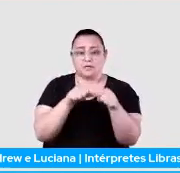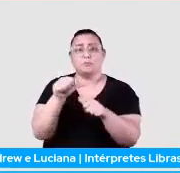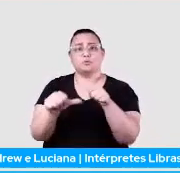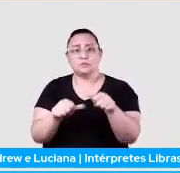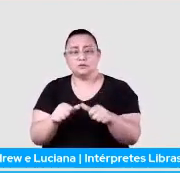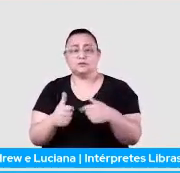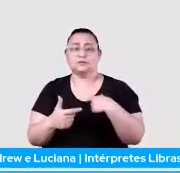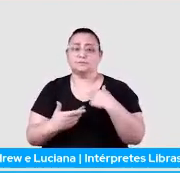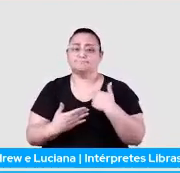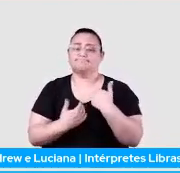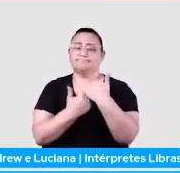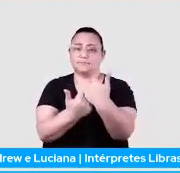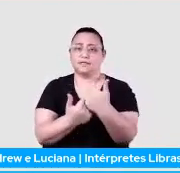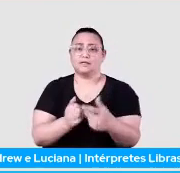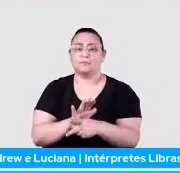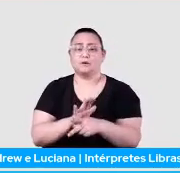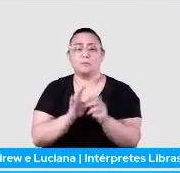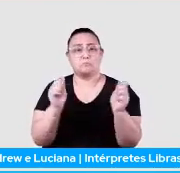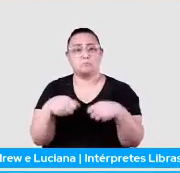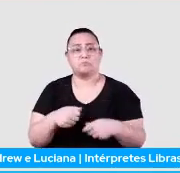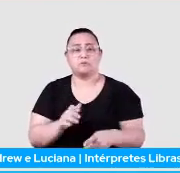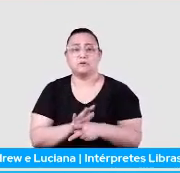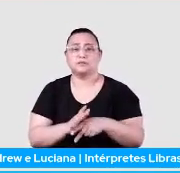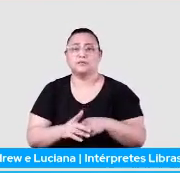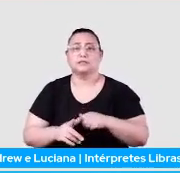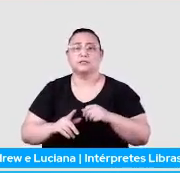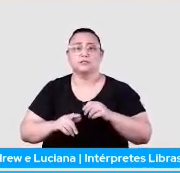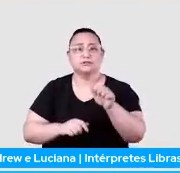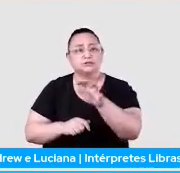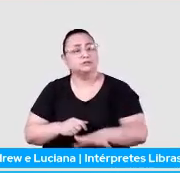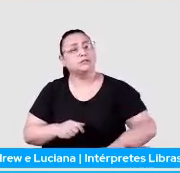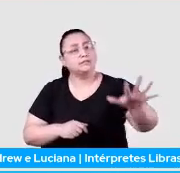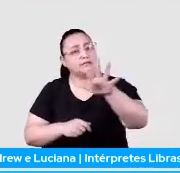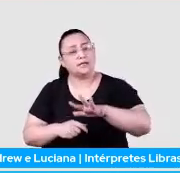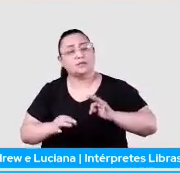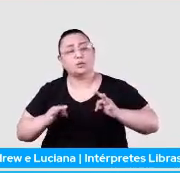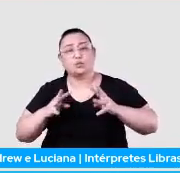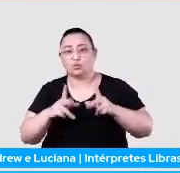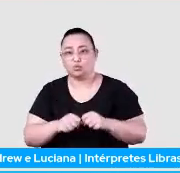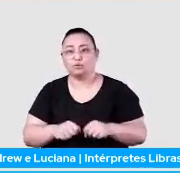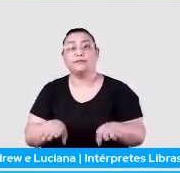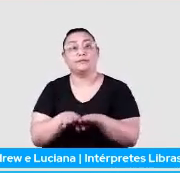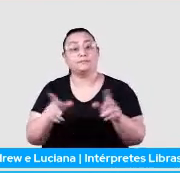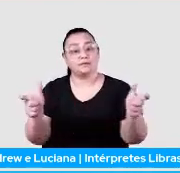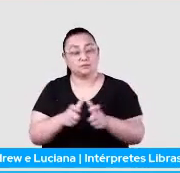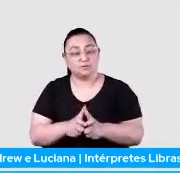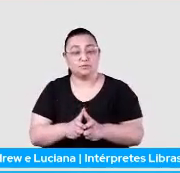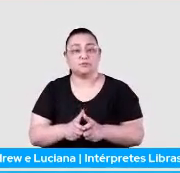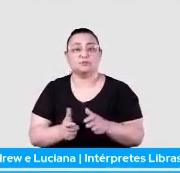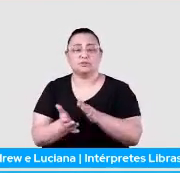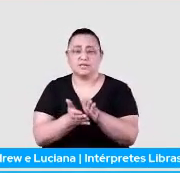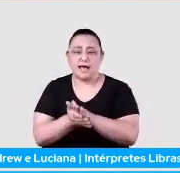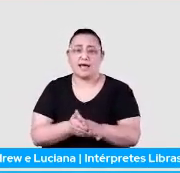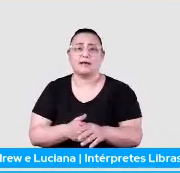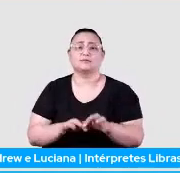carregam, eles dão esse poder para a gente de alta generalização, além de redução de custos de computação, né?